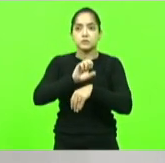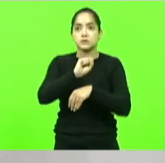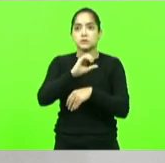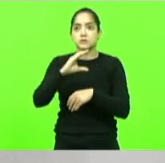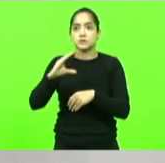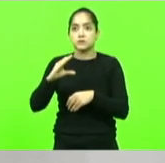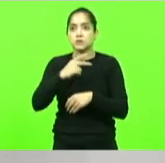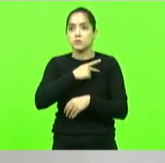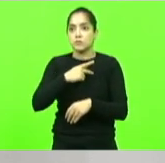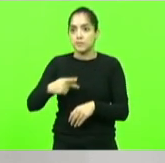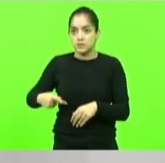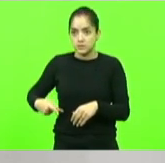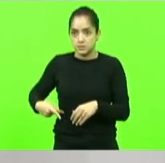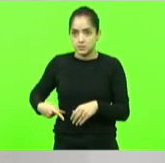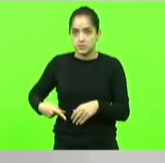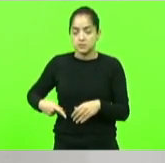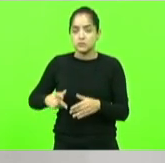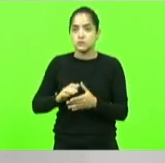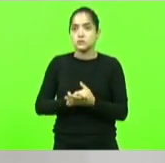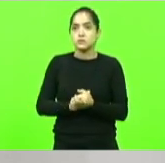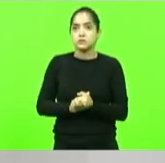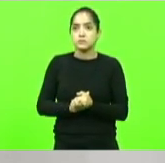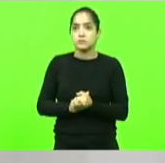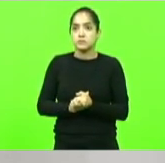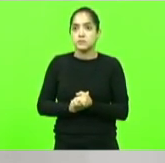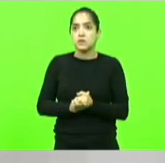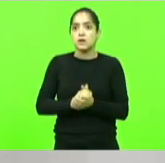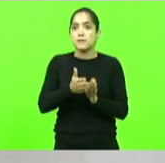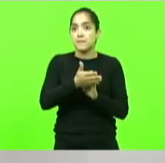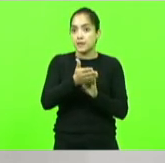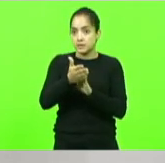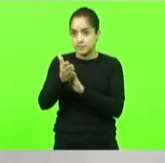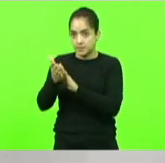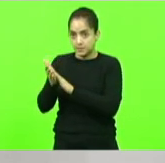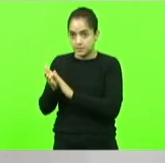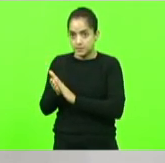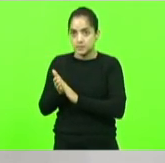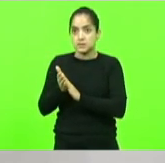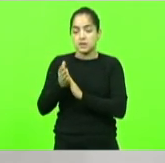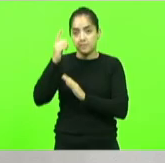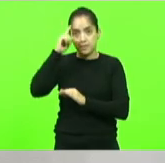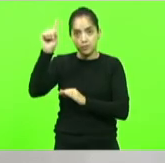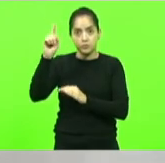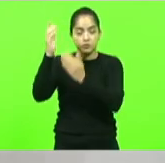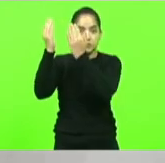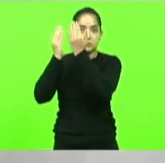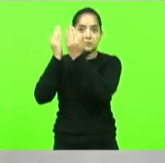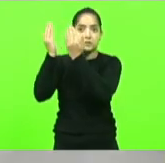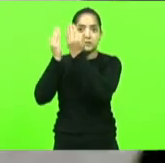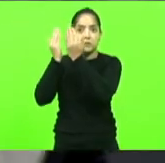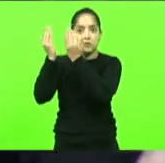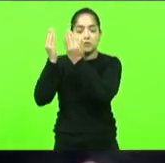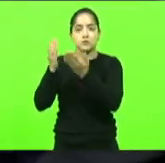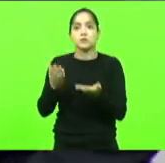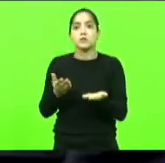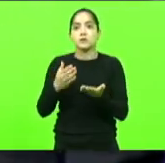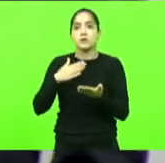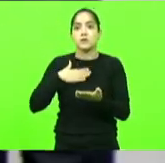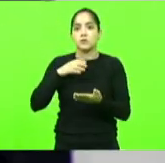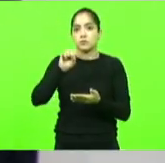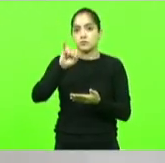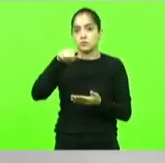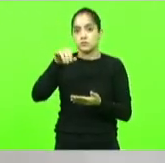presidente dessa instituição para benizar a categoria pelo dia do psicólogo eu sou Cíntia Regina